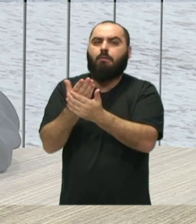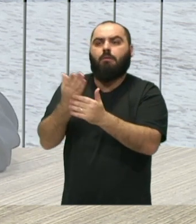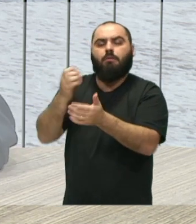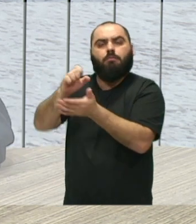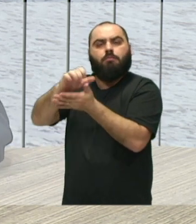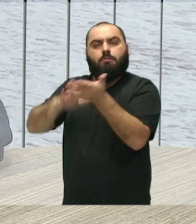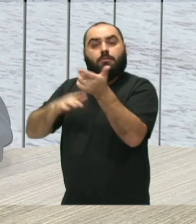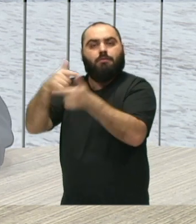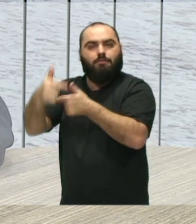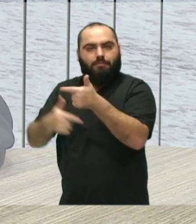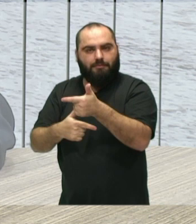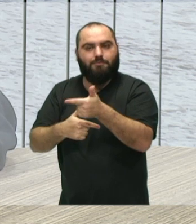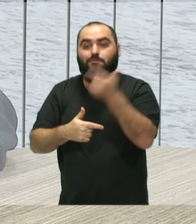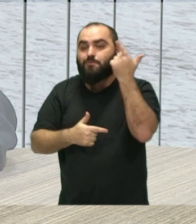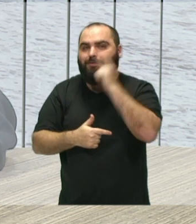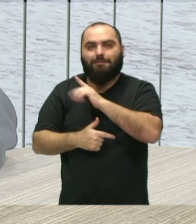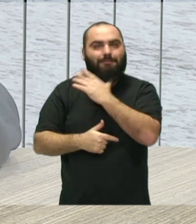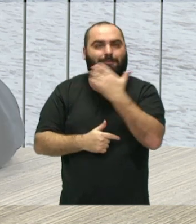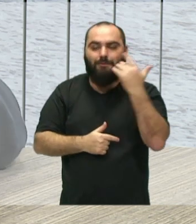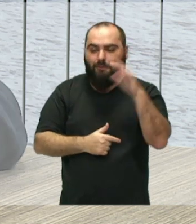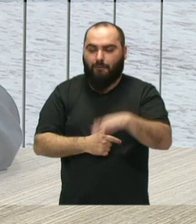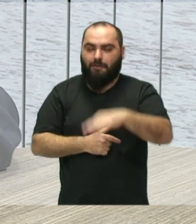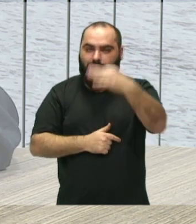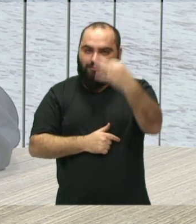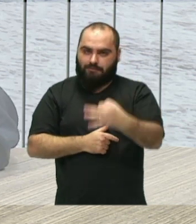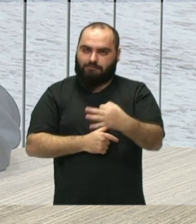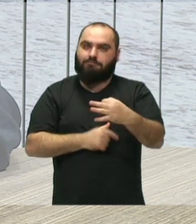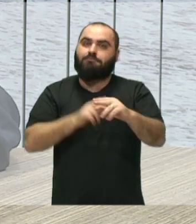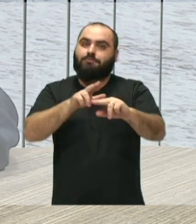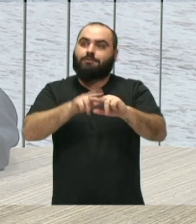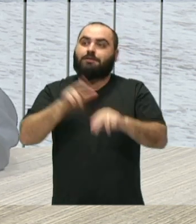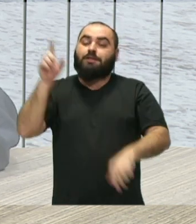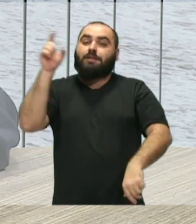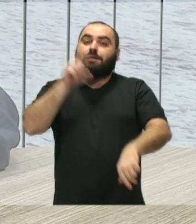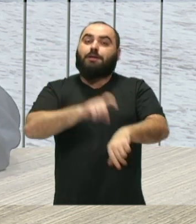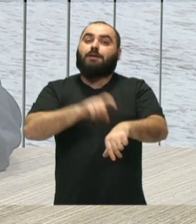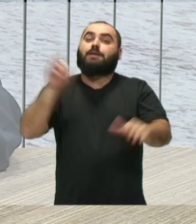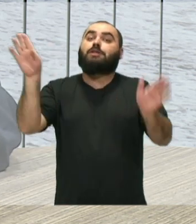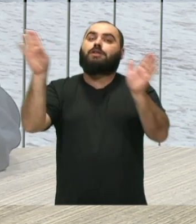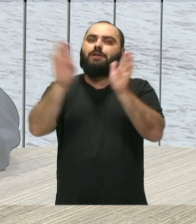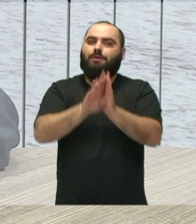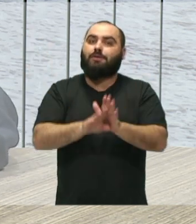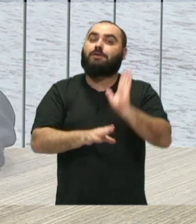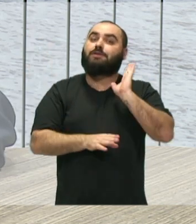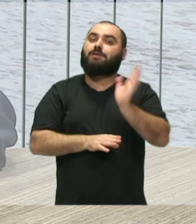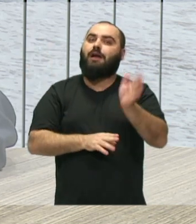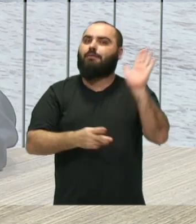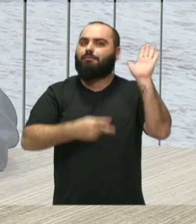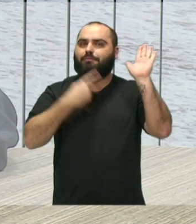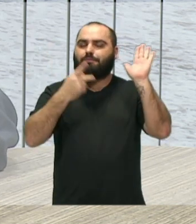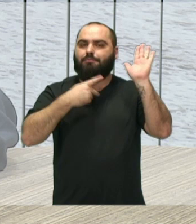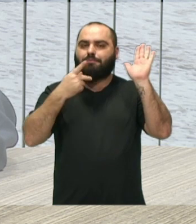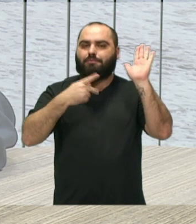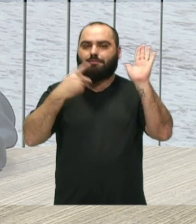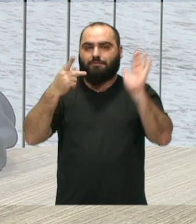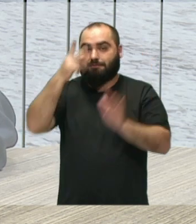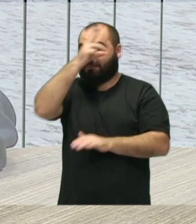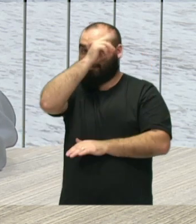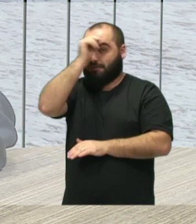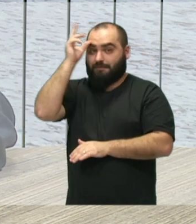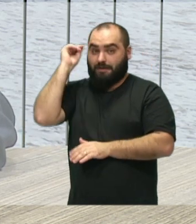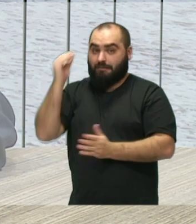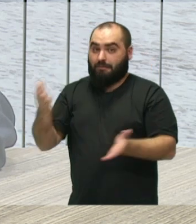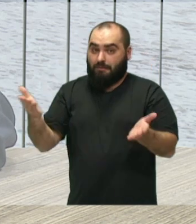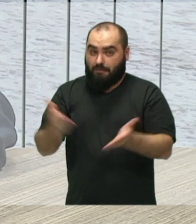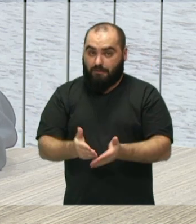Então, chegou o momento, estamos aí trabalhando já, já é uma promessa de campanha, né, do atual prefeito,